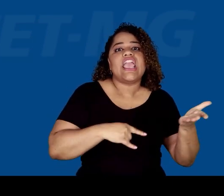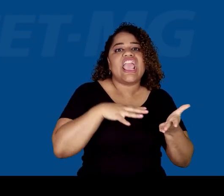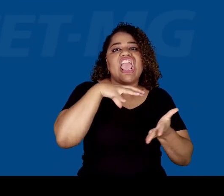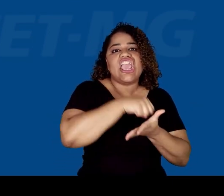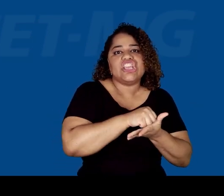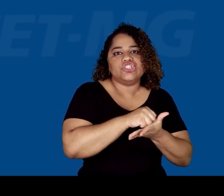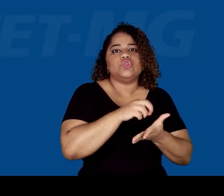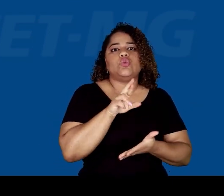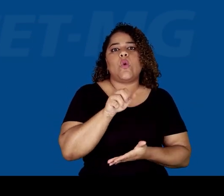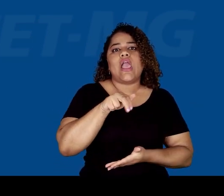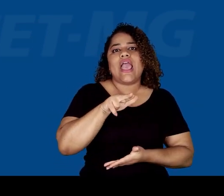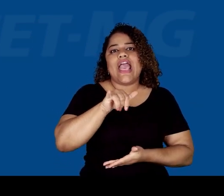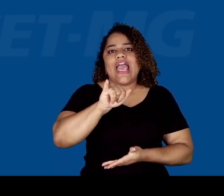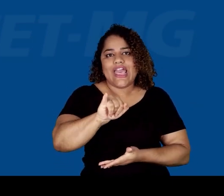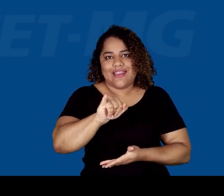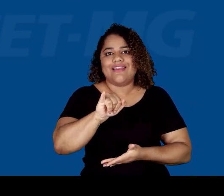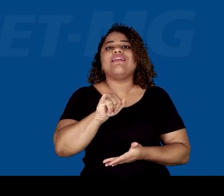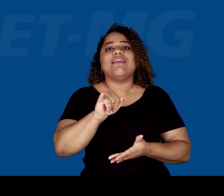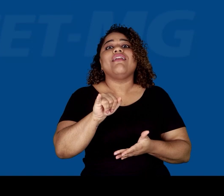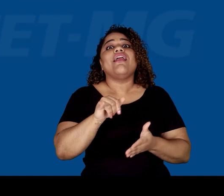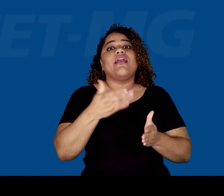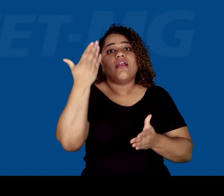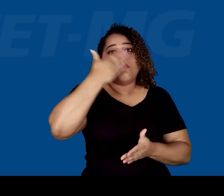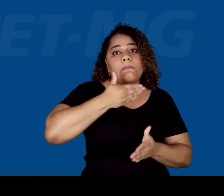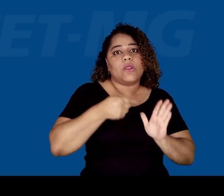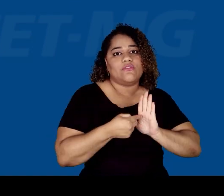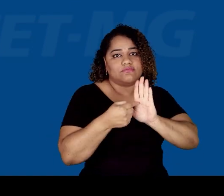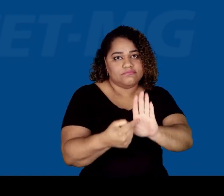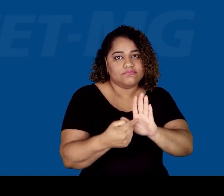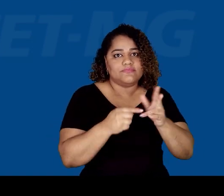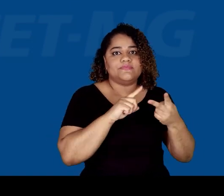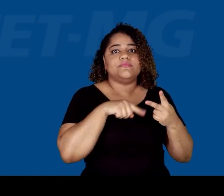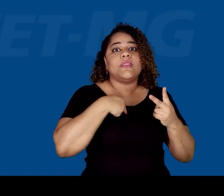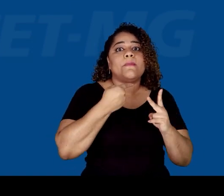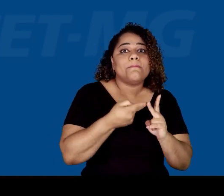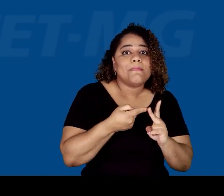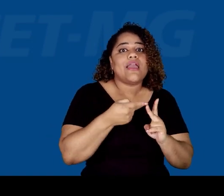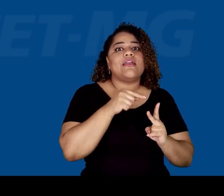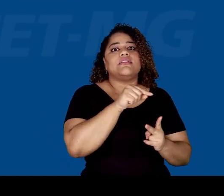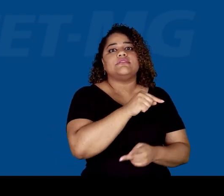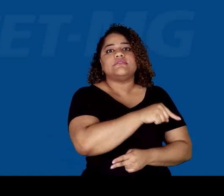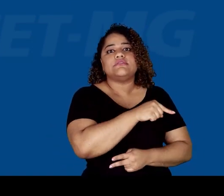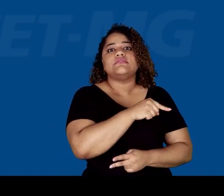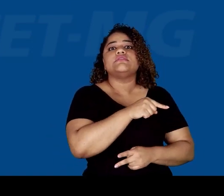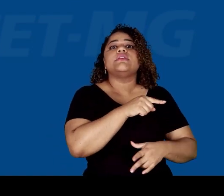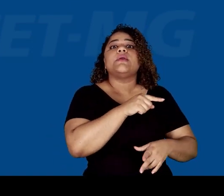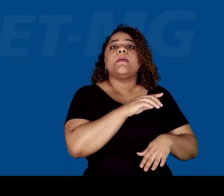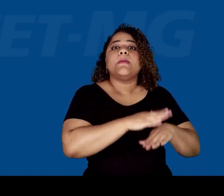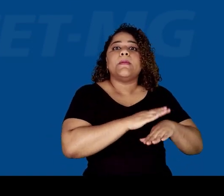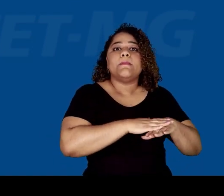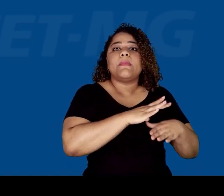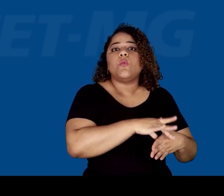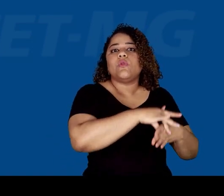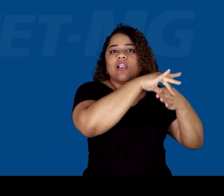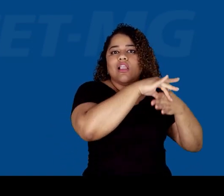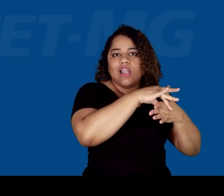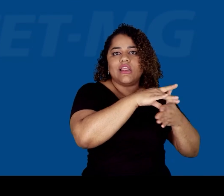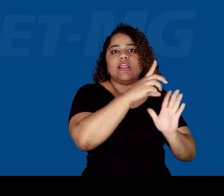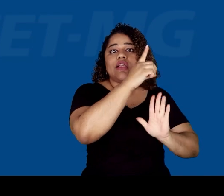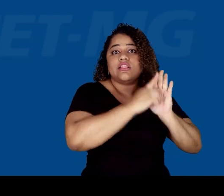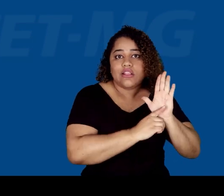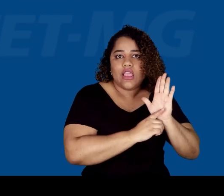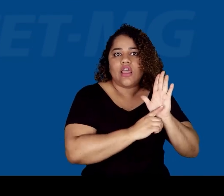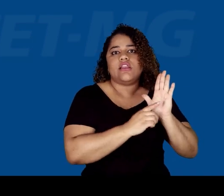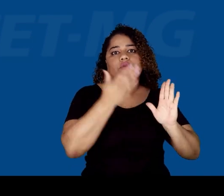registro administrativo de nascimento indígena, HANI, e uma declaração da liderança da aldeia indígena, informando que o